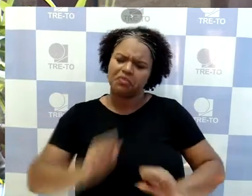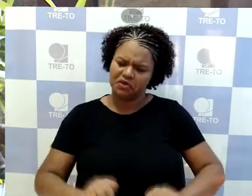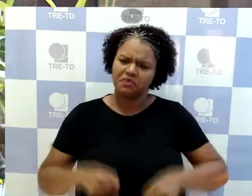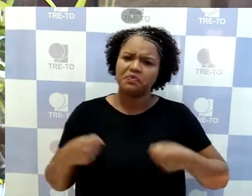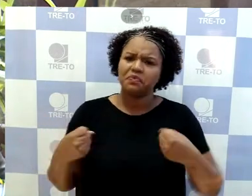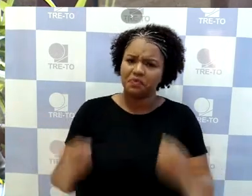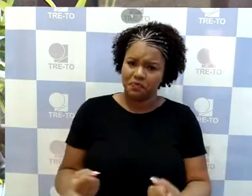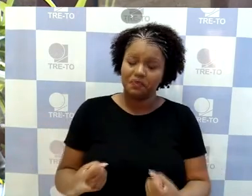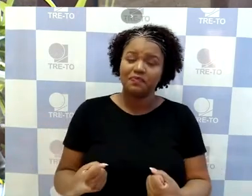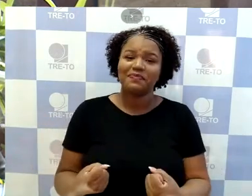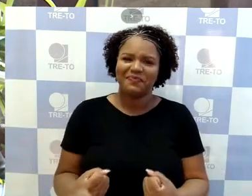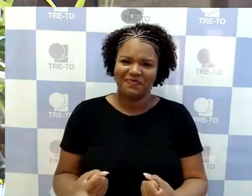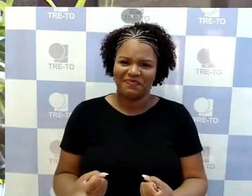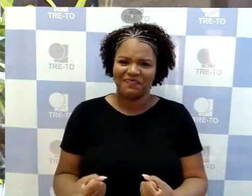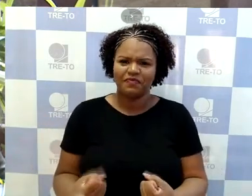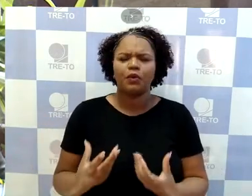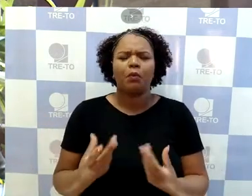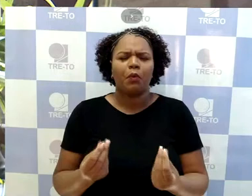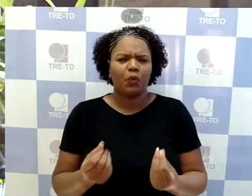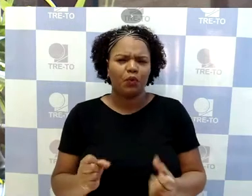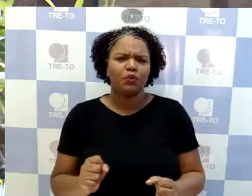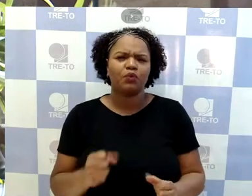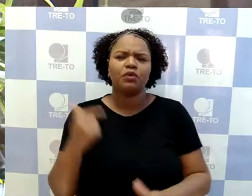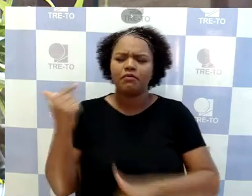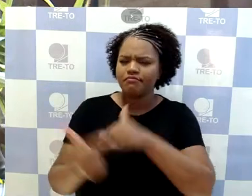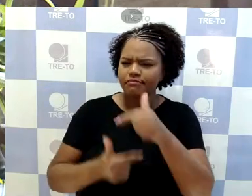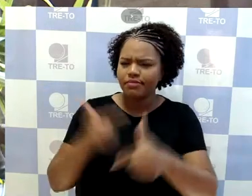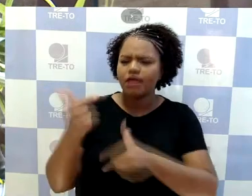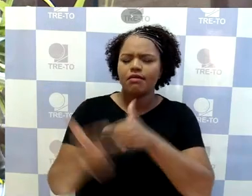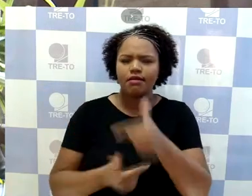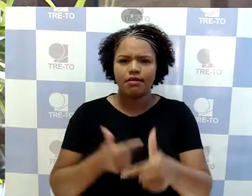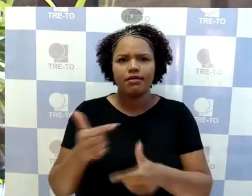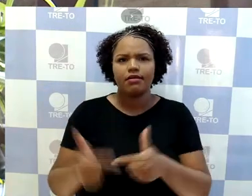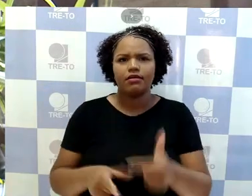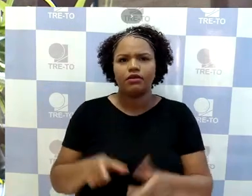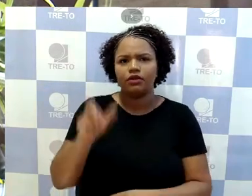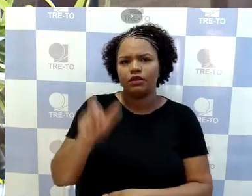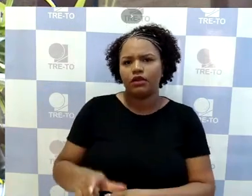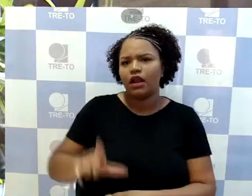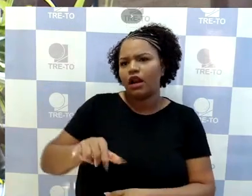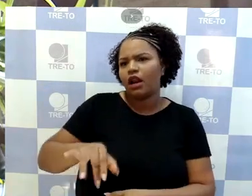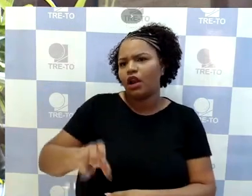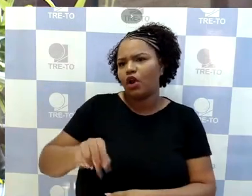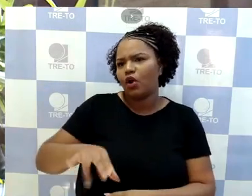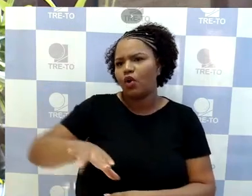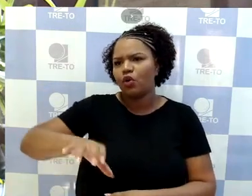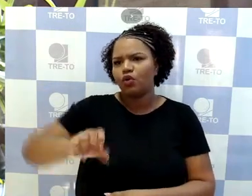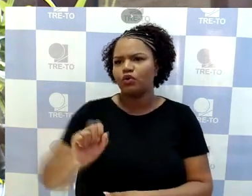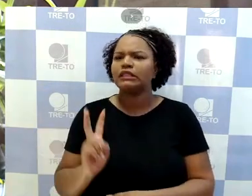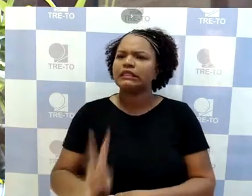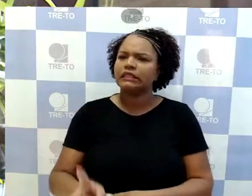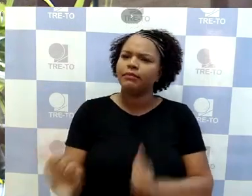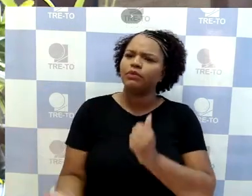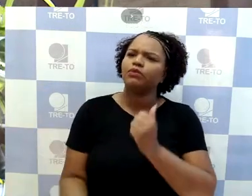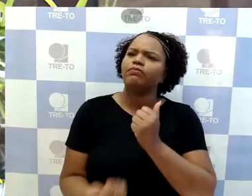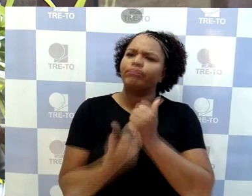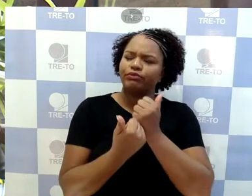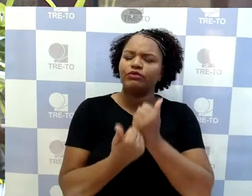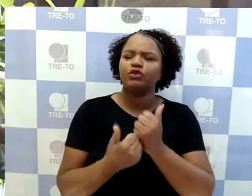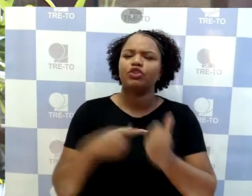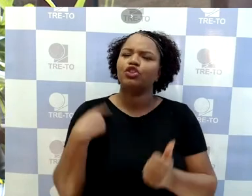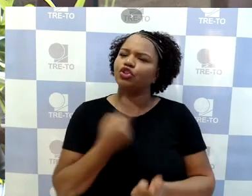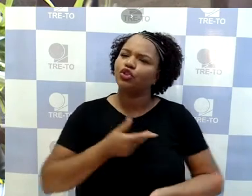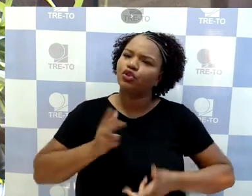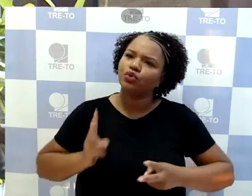o muito esforço e registro aqui do Leôncio que está sempre comigo e estamos aí na luta